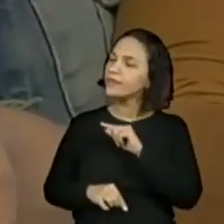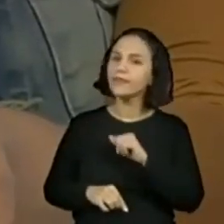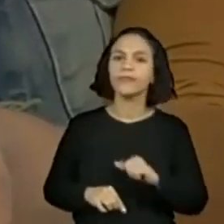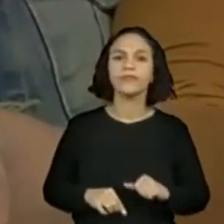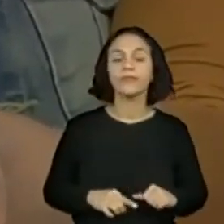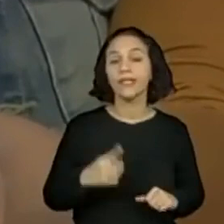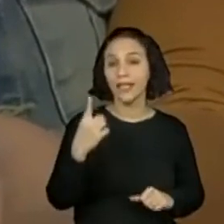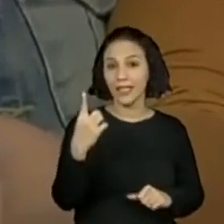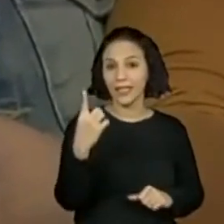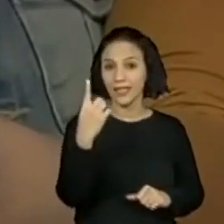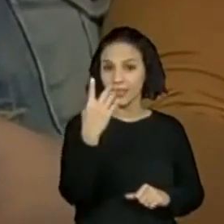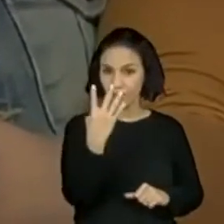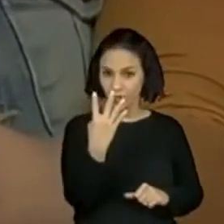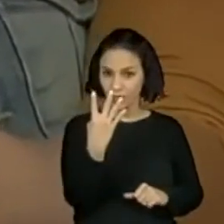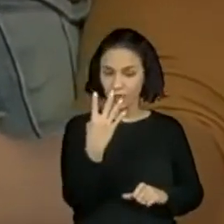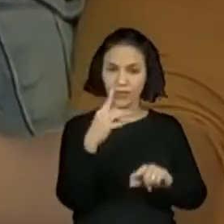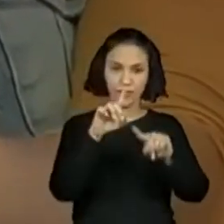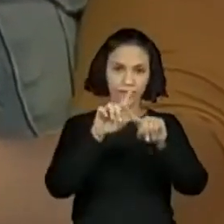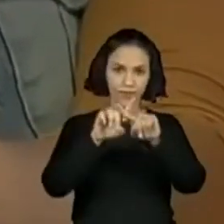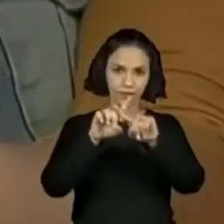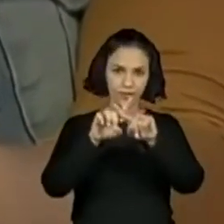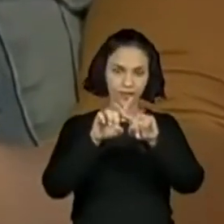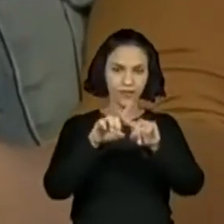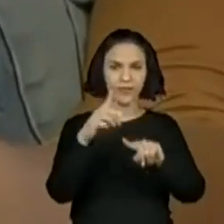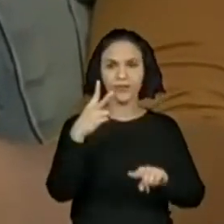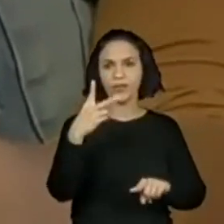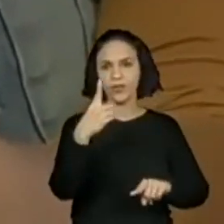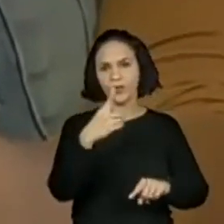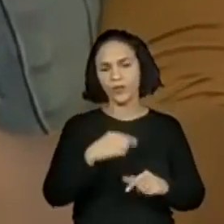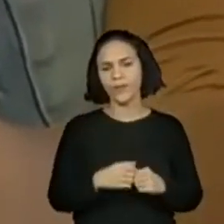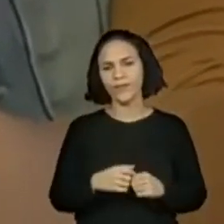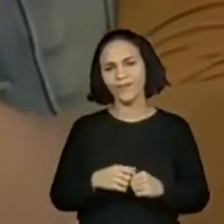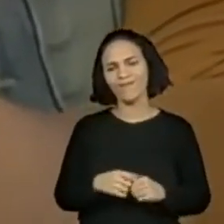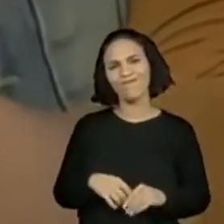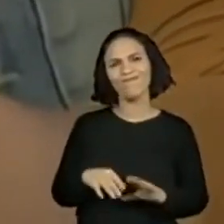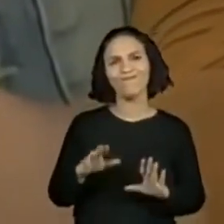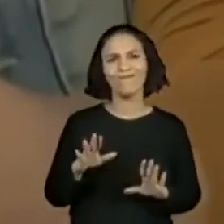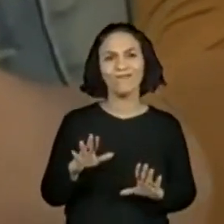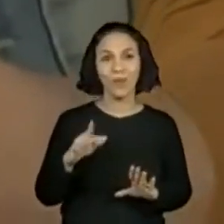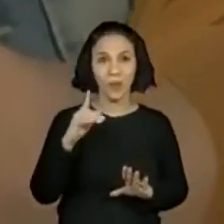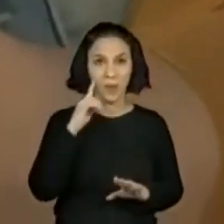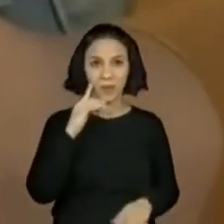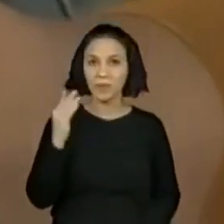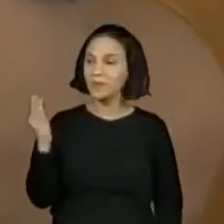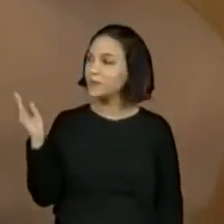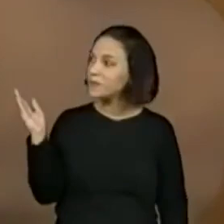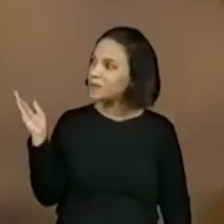14 por 21. Professora, como é que a gente... Olha!